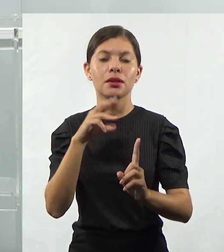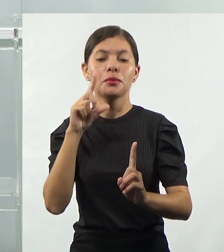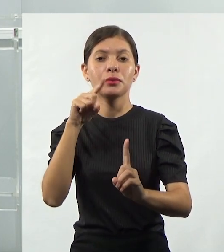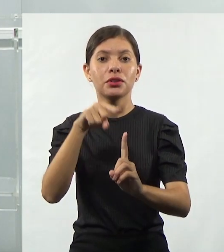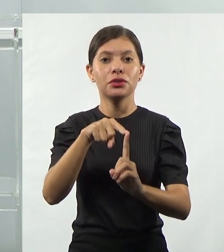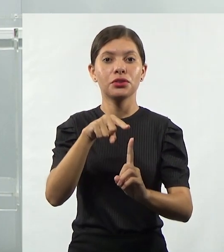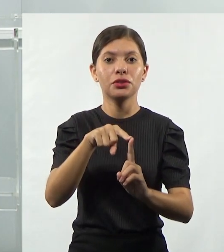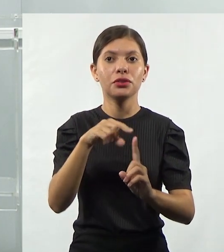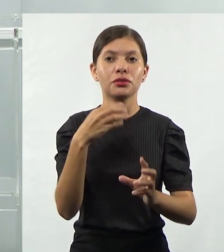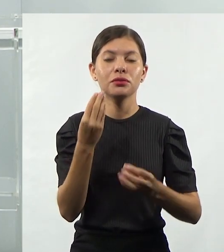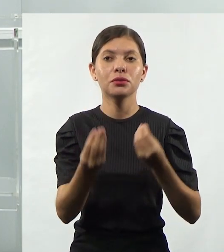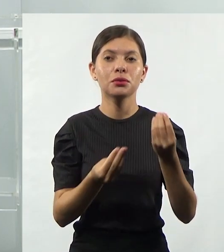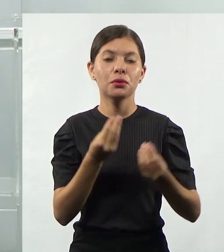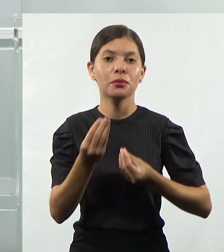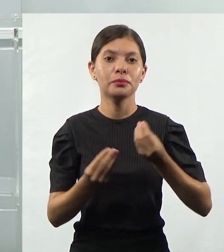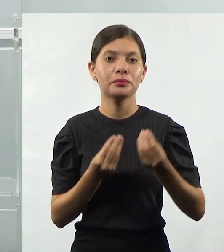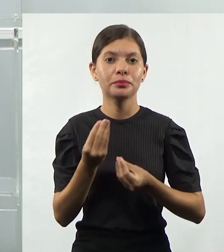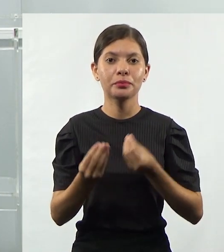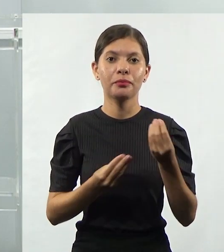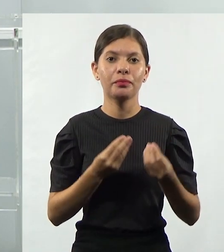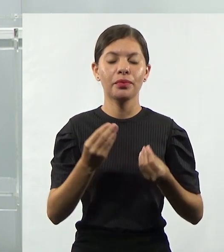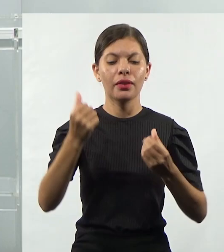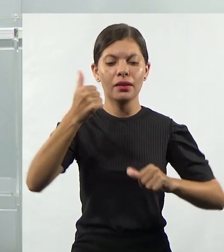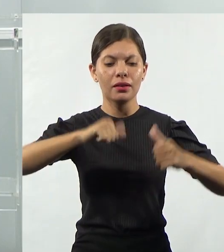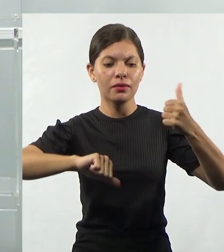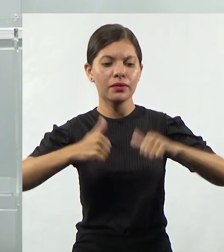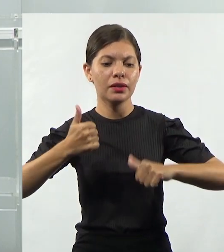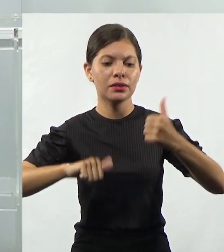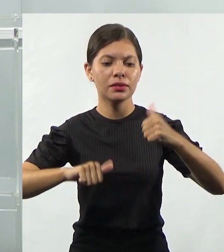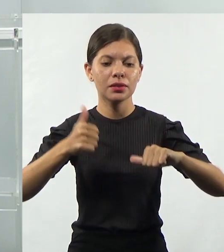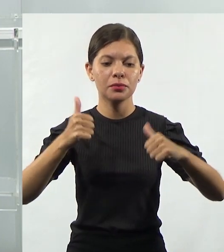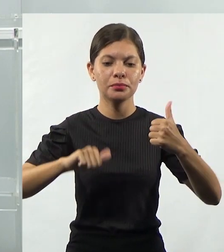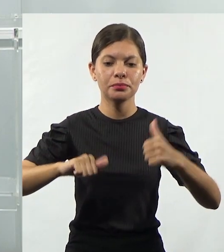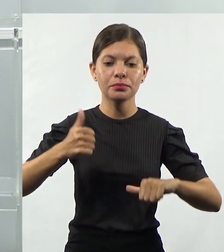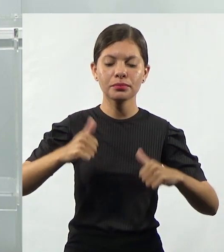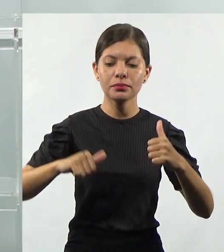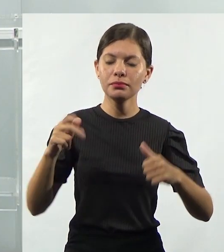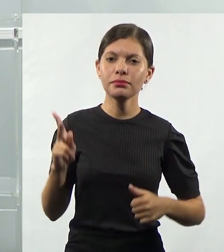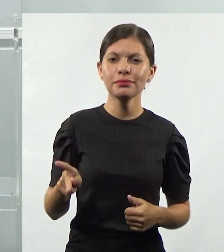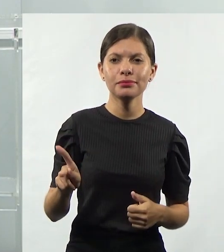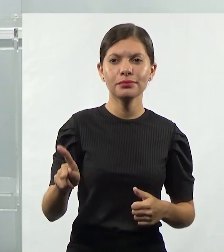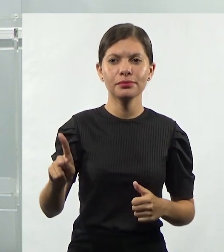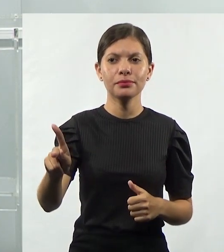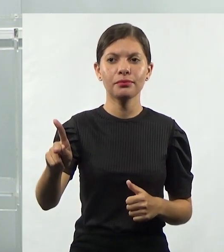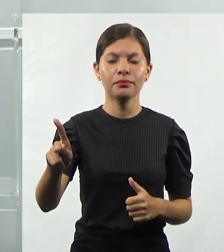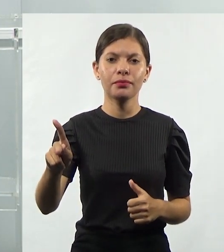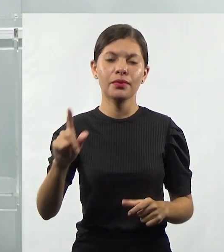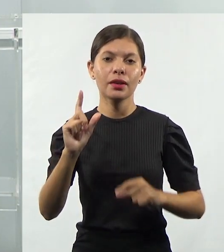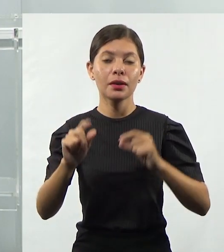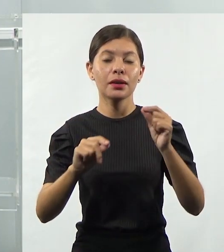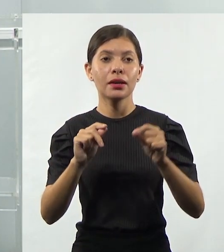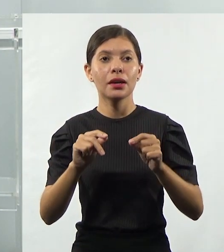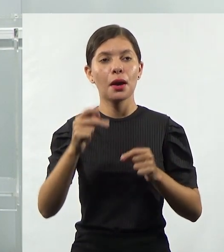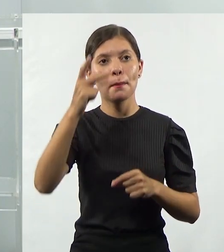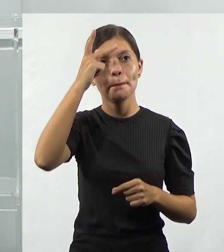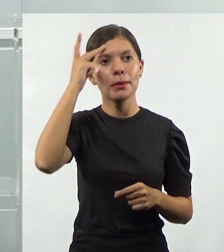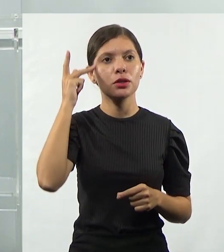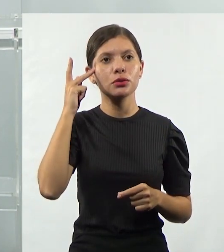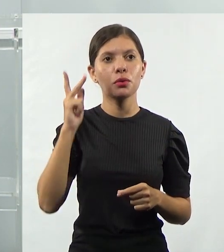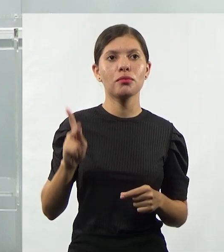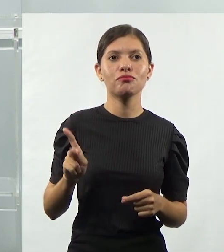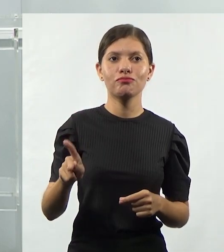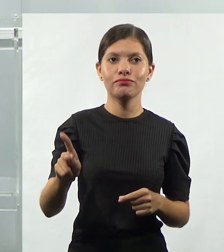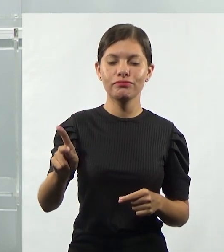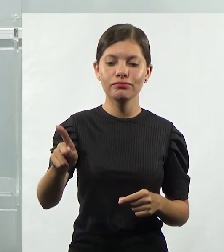objetivos, como é que está, né? É uma avaliação que deve ser, assim, contínua, né? Para que a pessoa